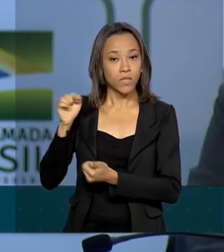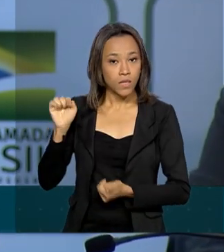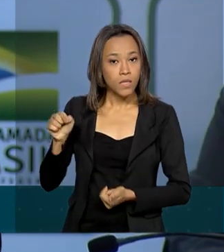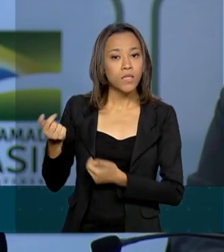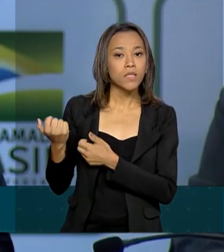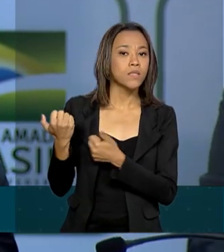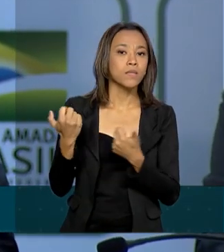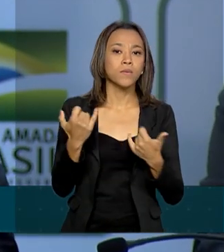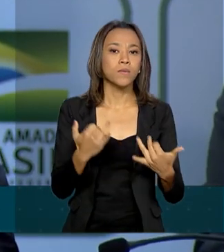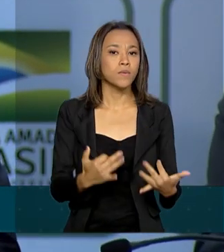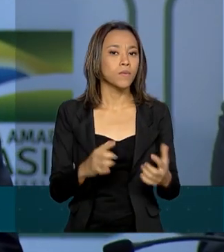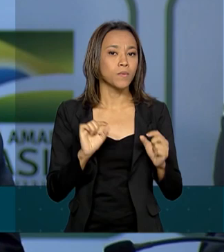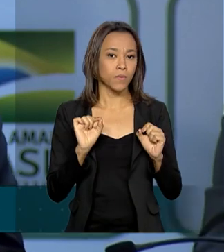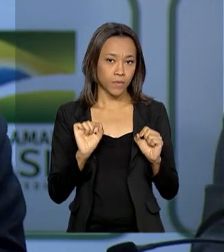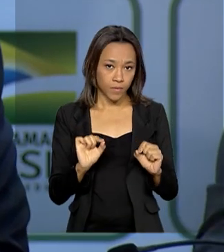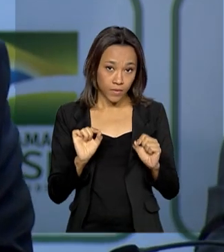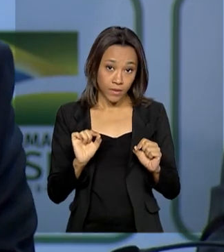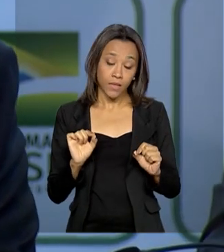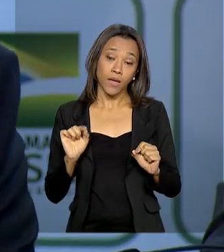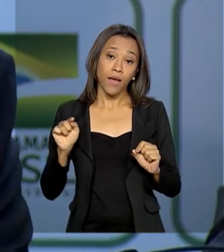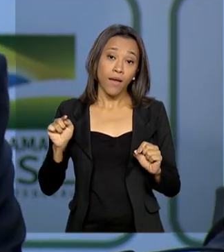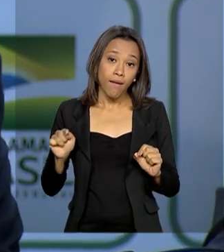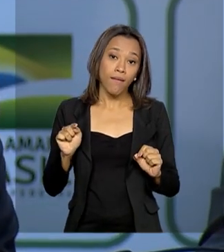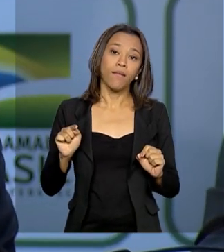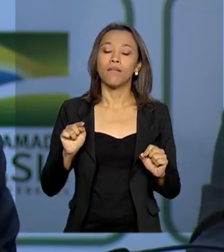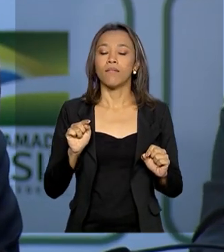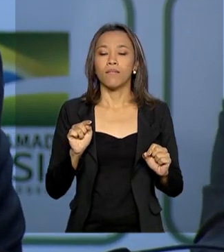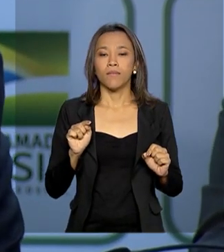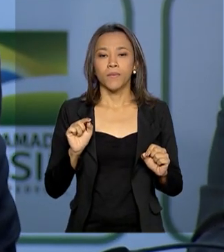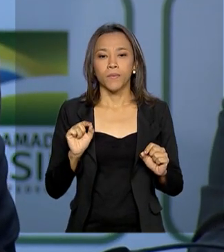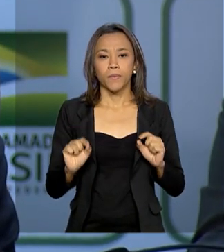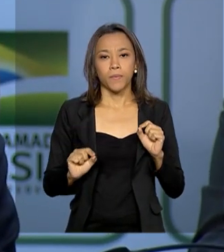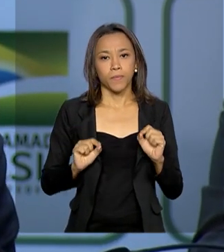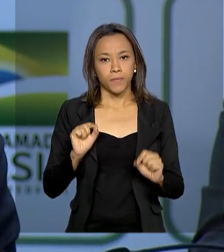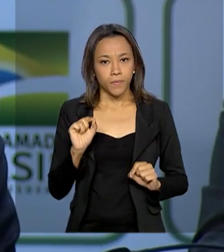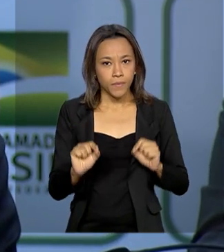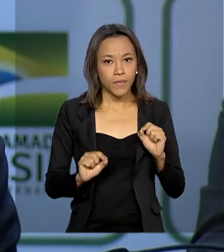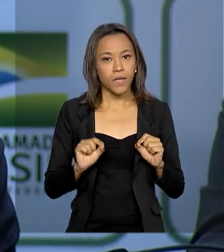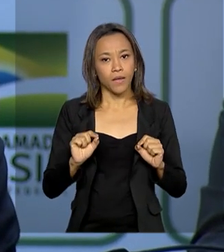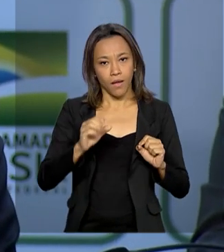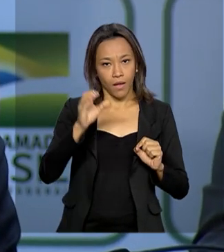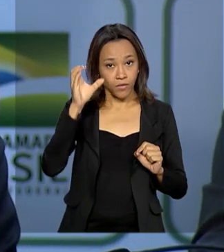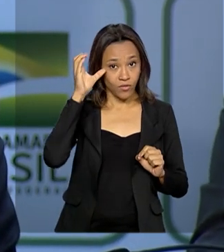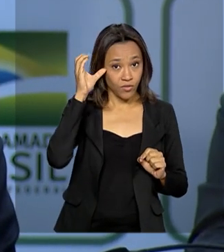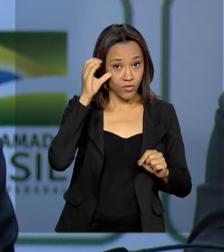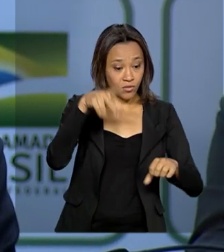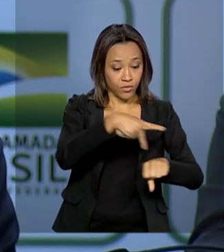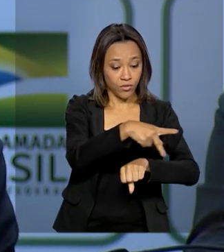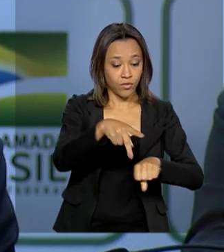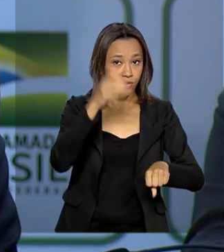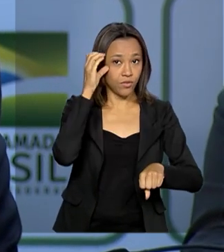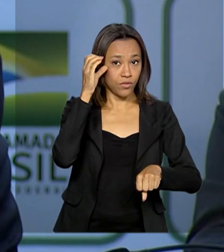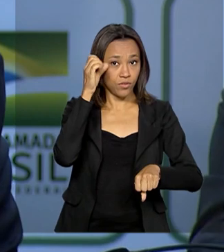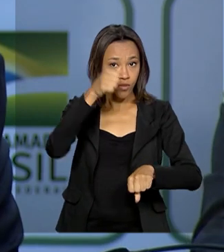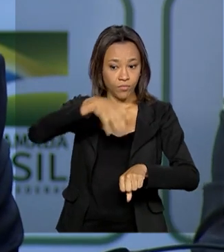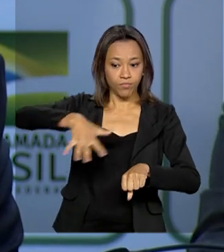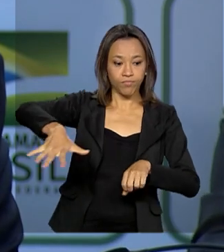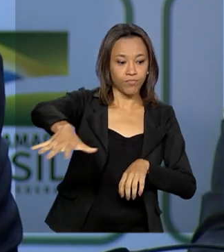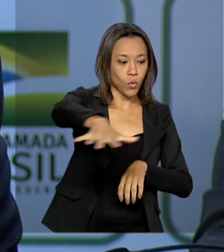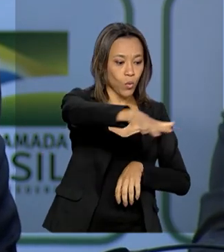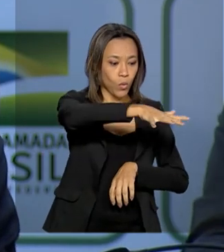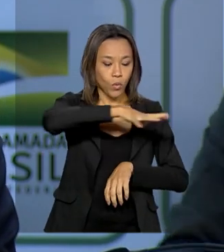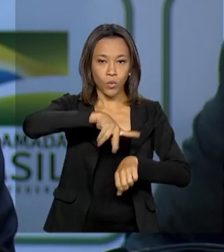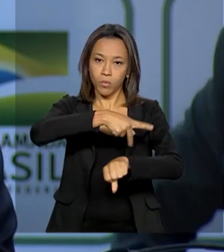Wuhan, ela passa a tratar já a China como um todo. Então,